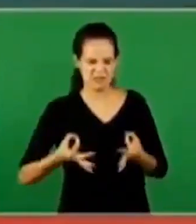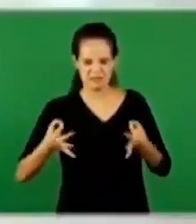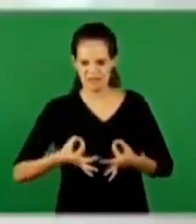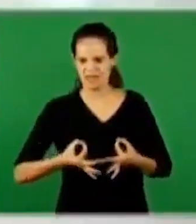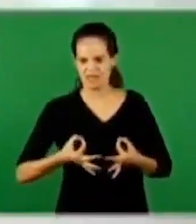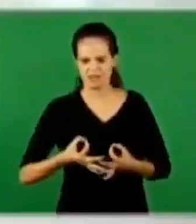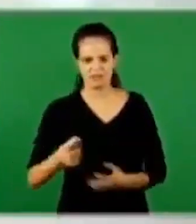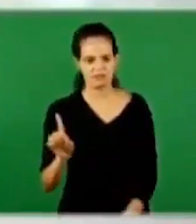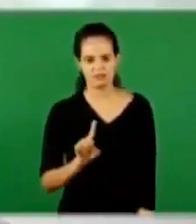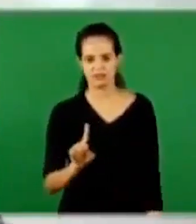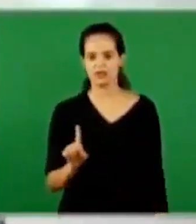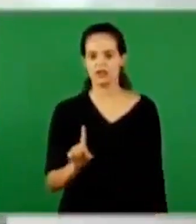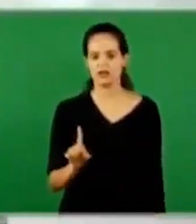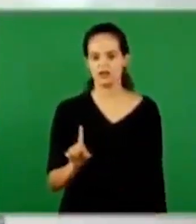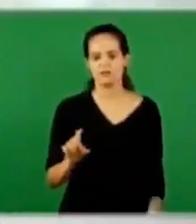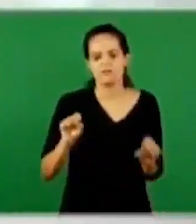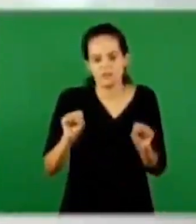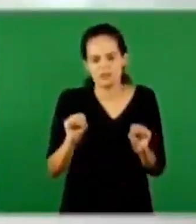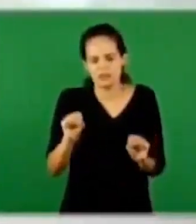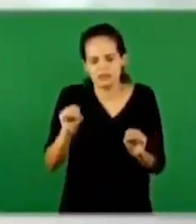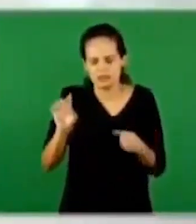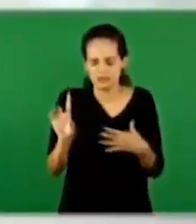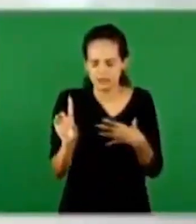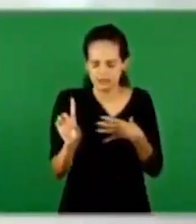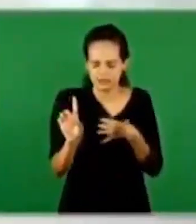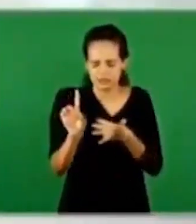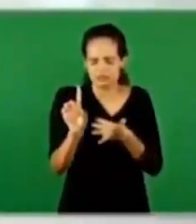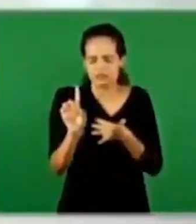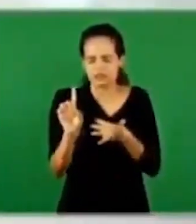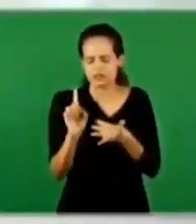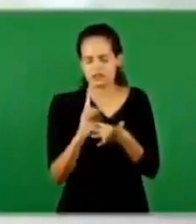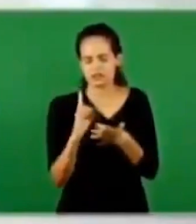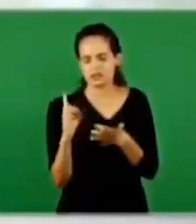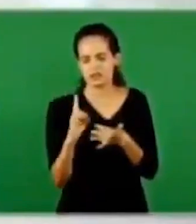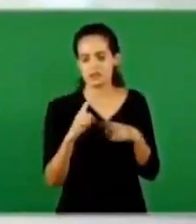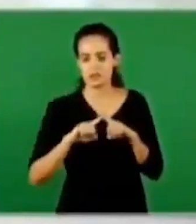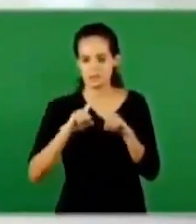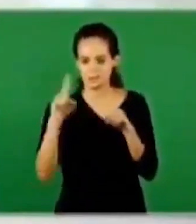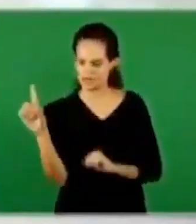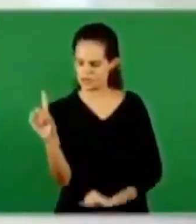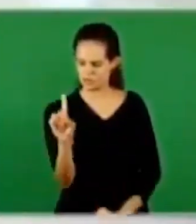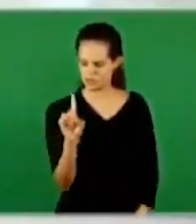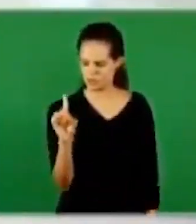Podemos nos sentir sozinhos, mas não estamos sozinhos.